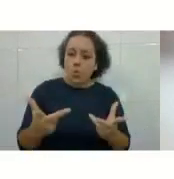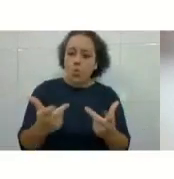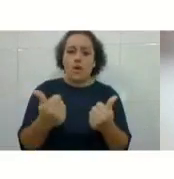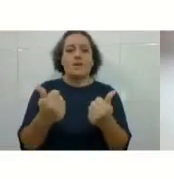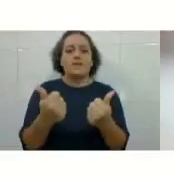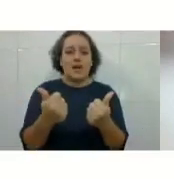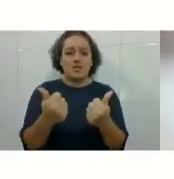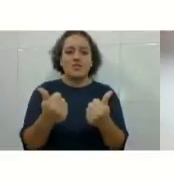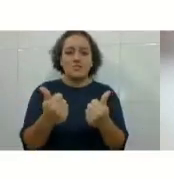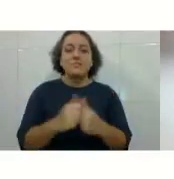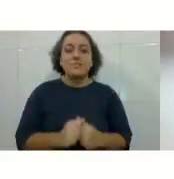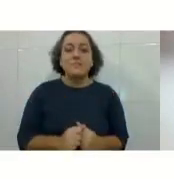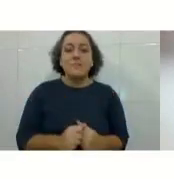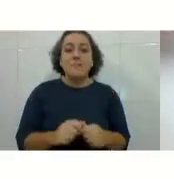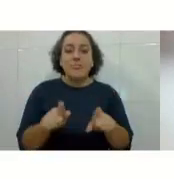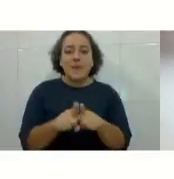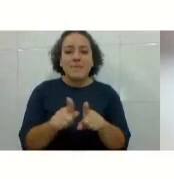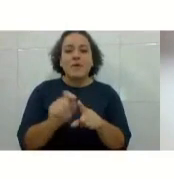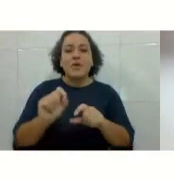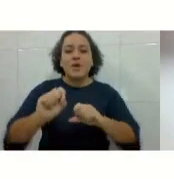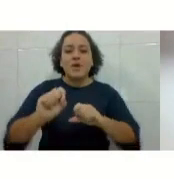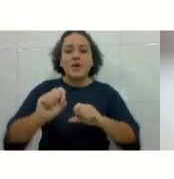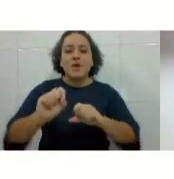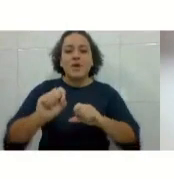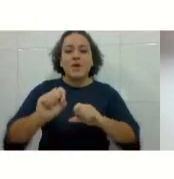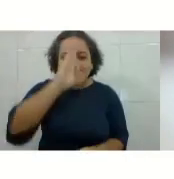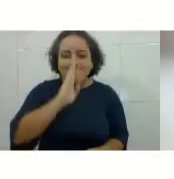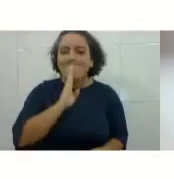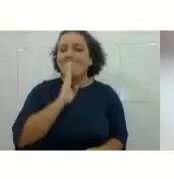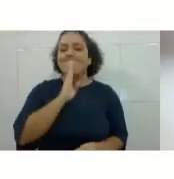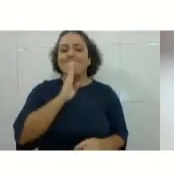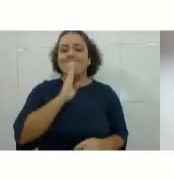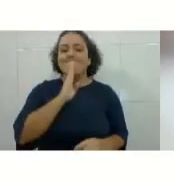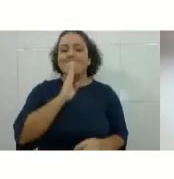né? Uma educação pública gratuita e de qualidade.